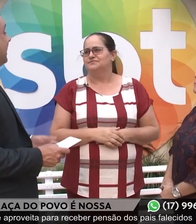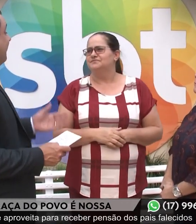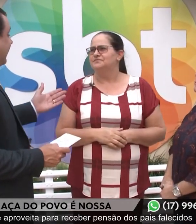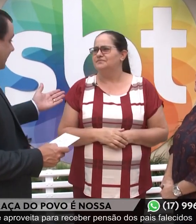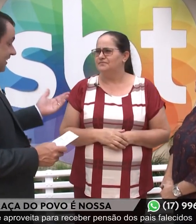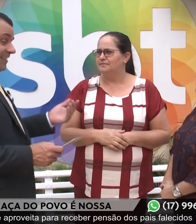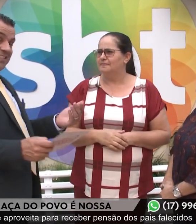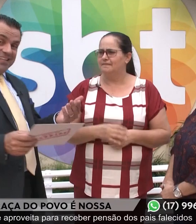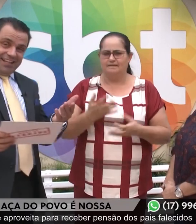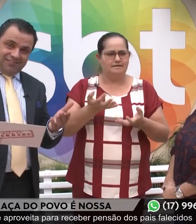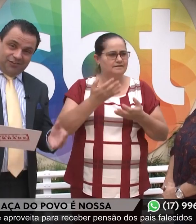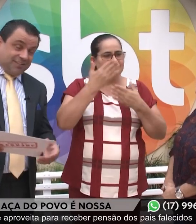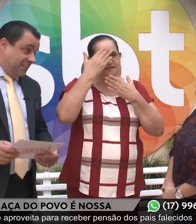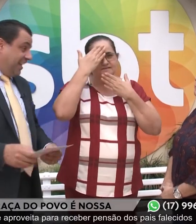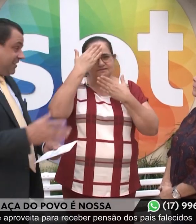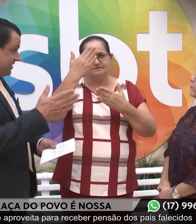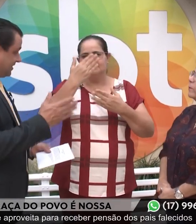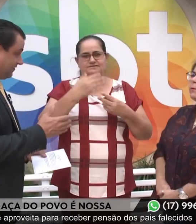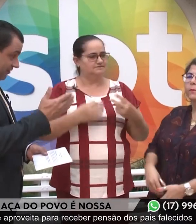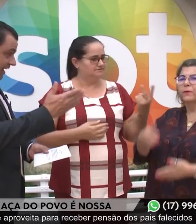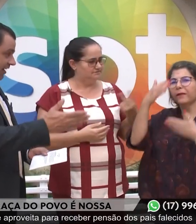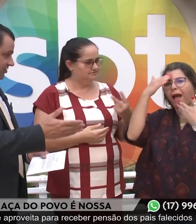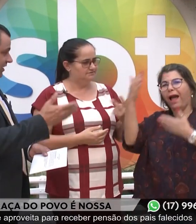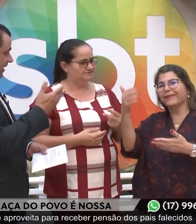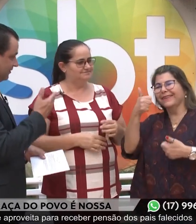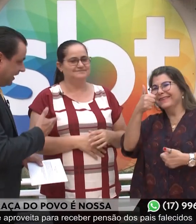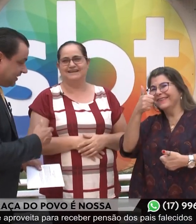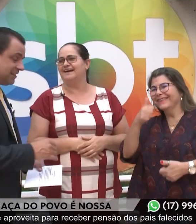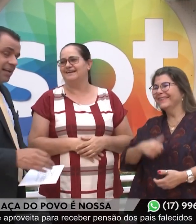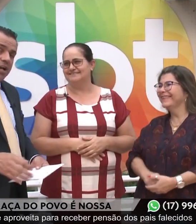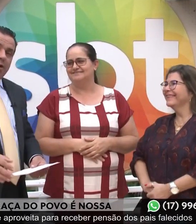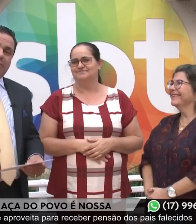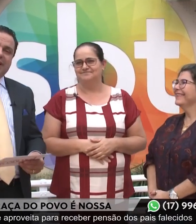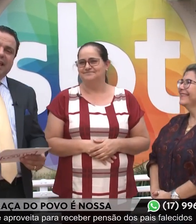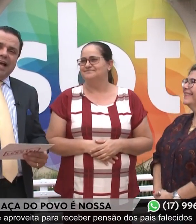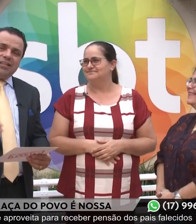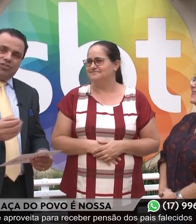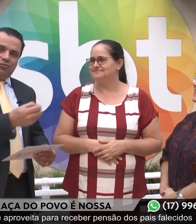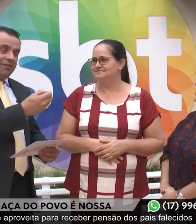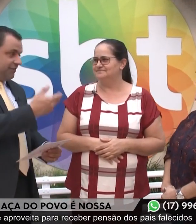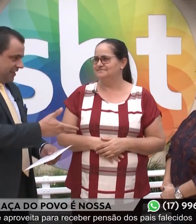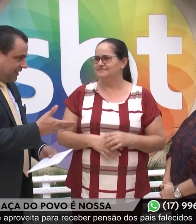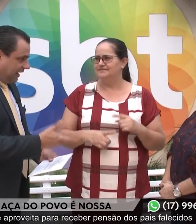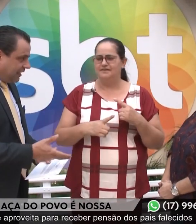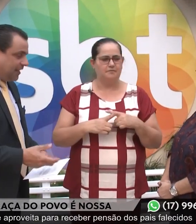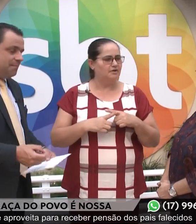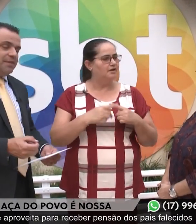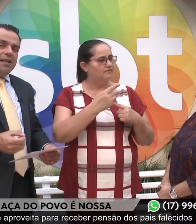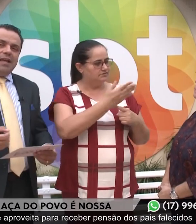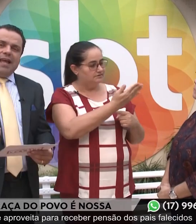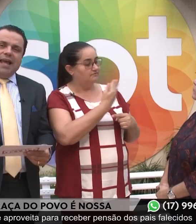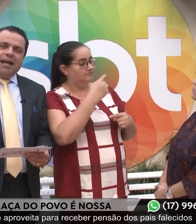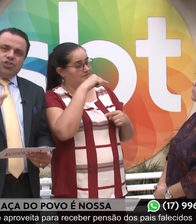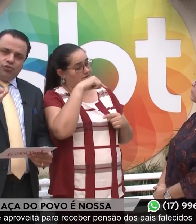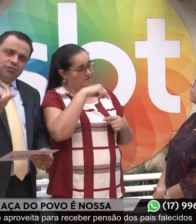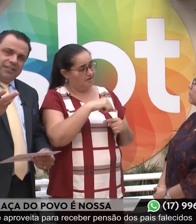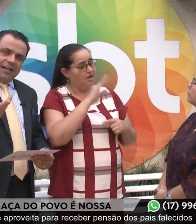Eu quero agradecer vocês, viu, Cláudia, Claudete, porque a sua vinda aqui